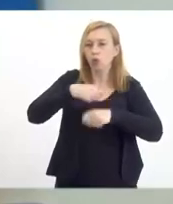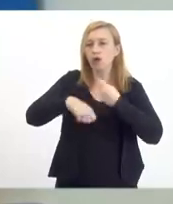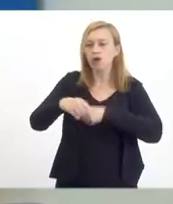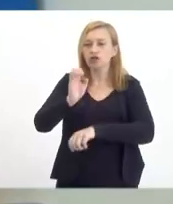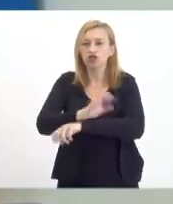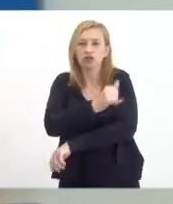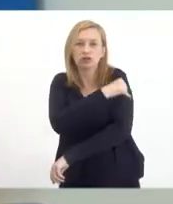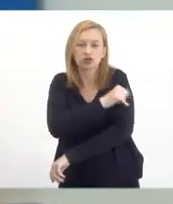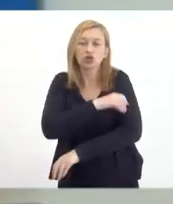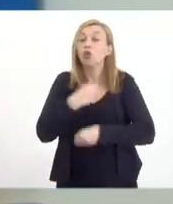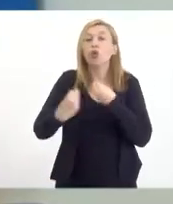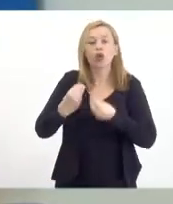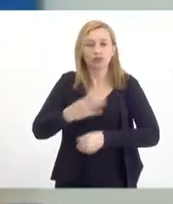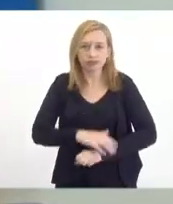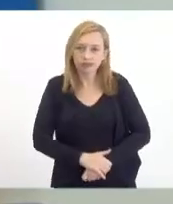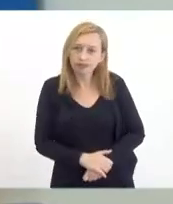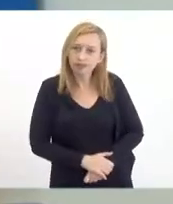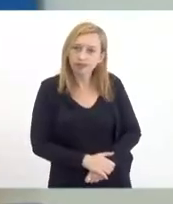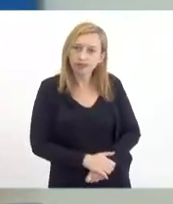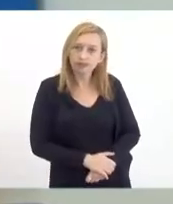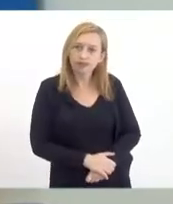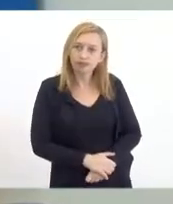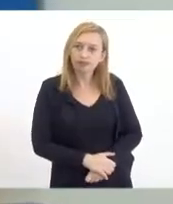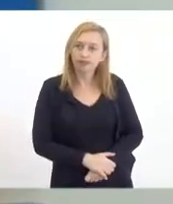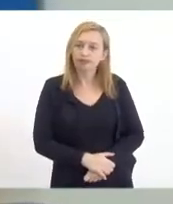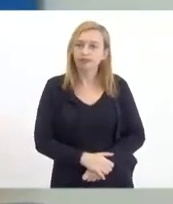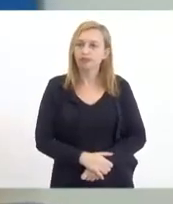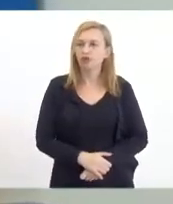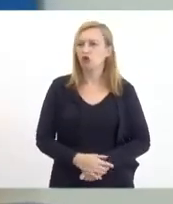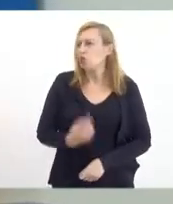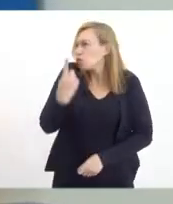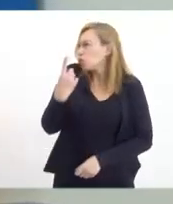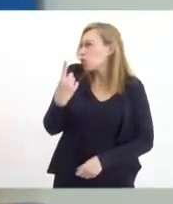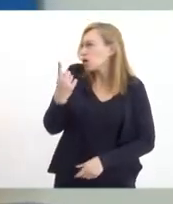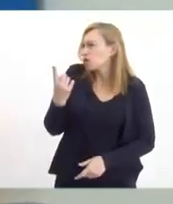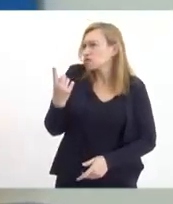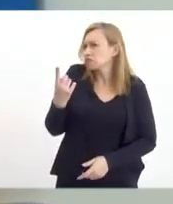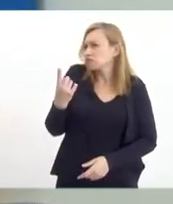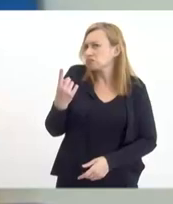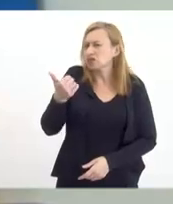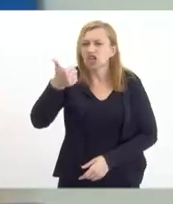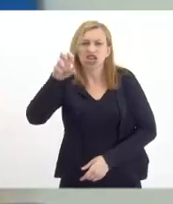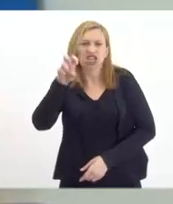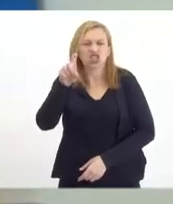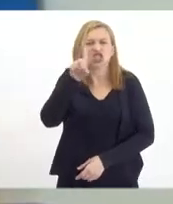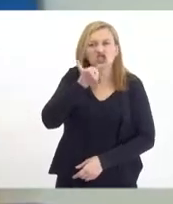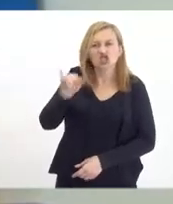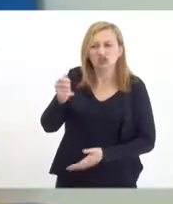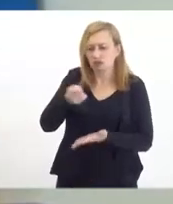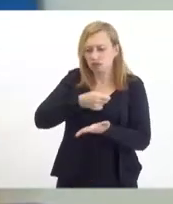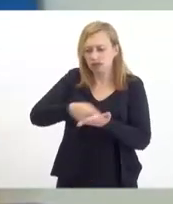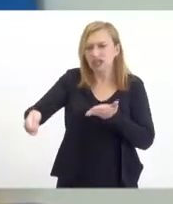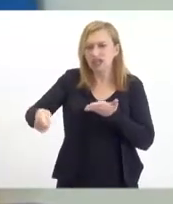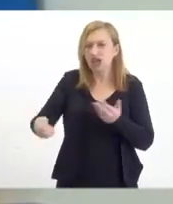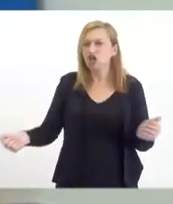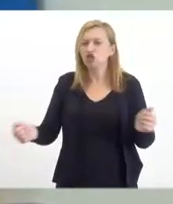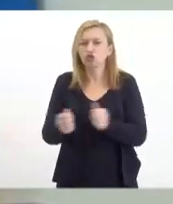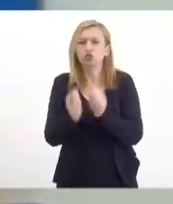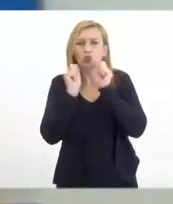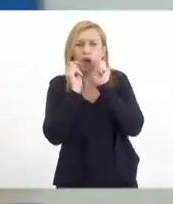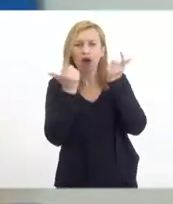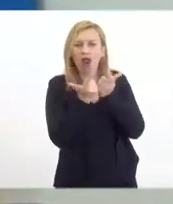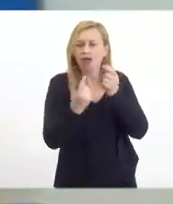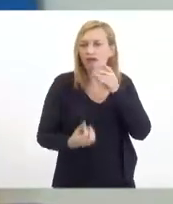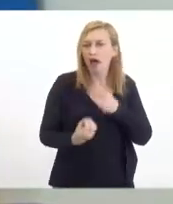Janeiro. De que forma? Daqui a uma ou, no máximo, 15 dias, vamos assinar junto à LERJ